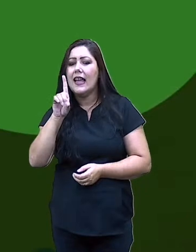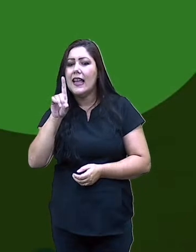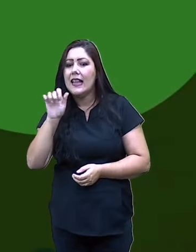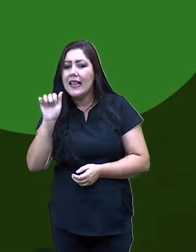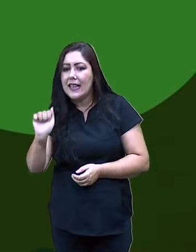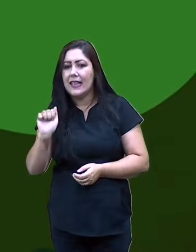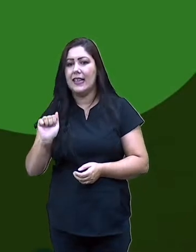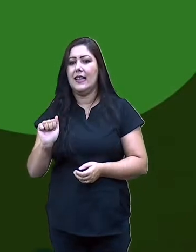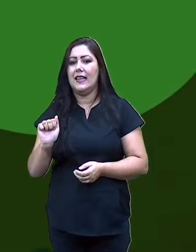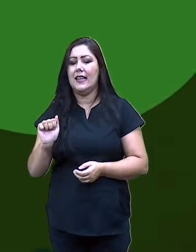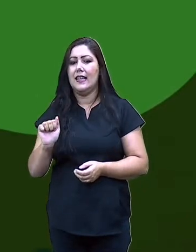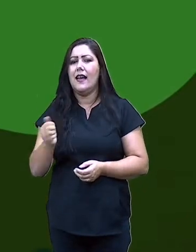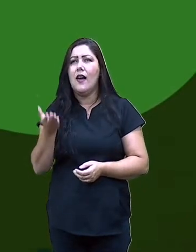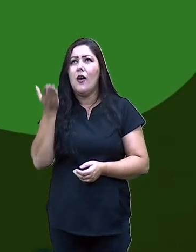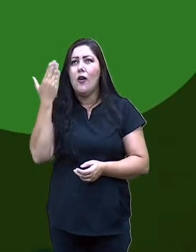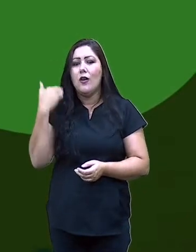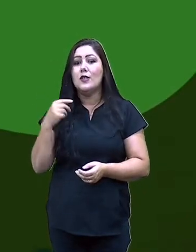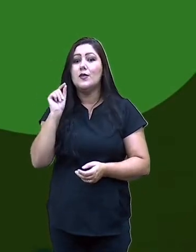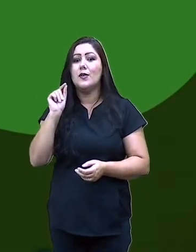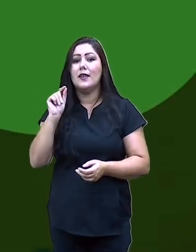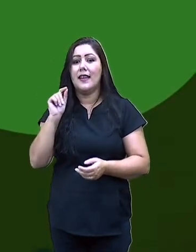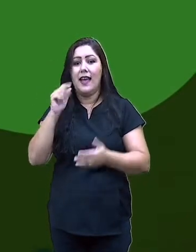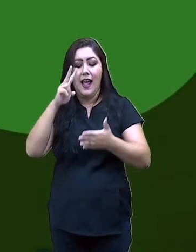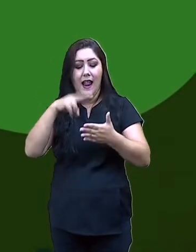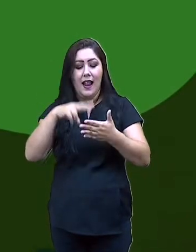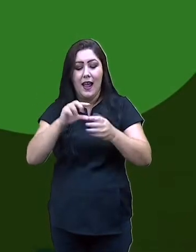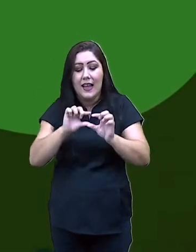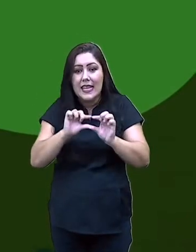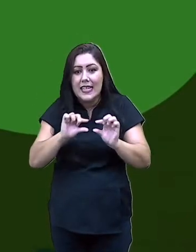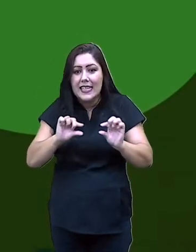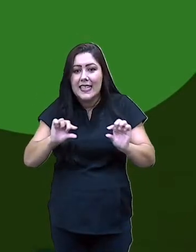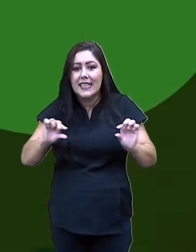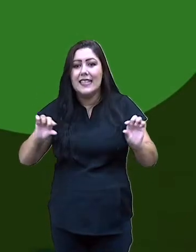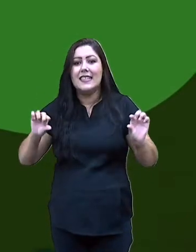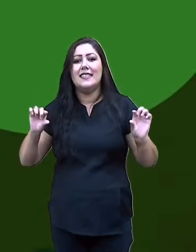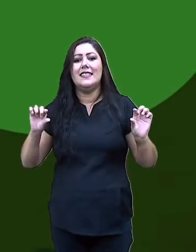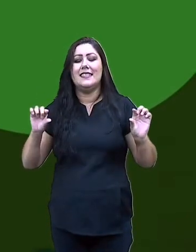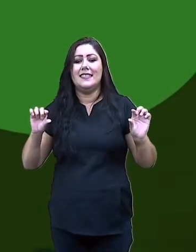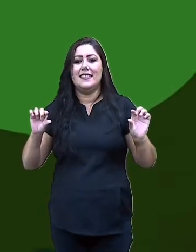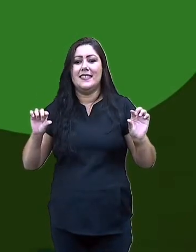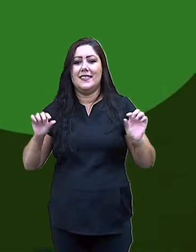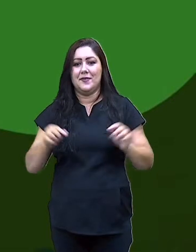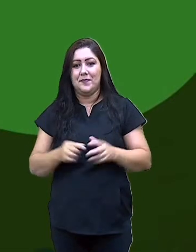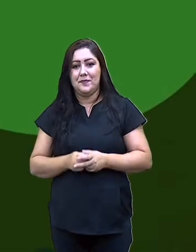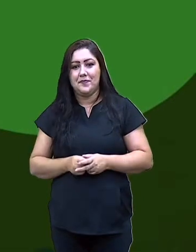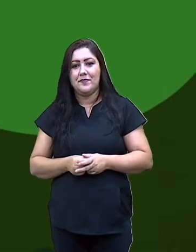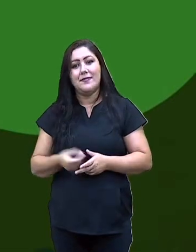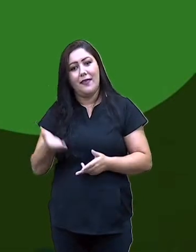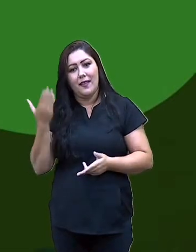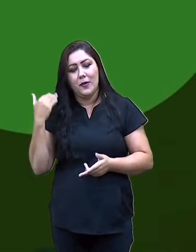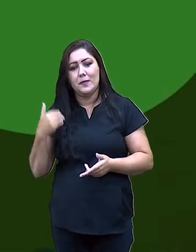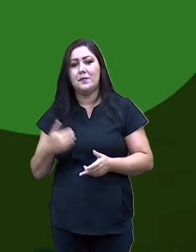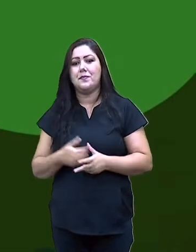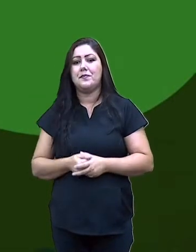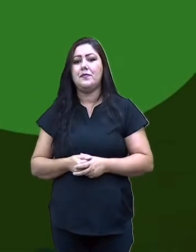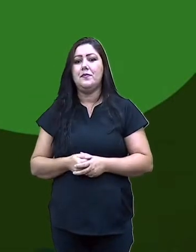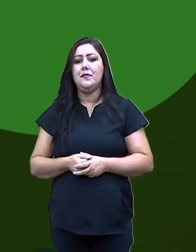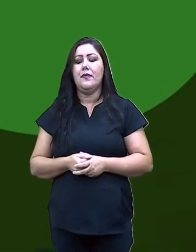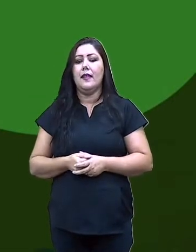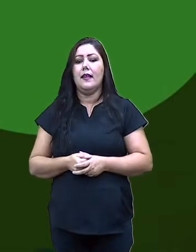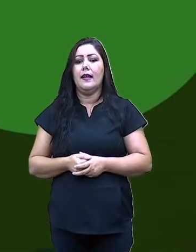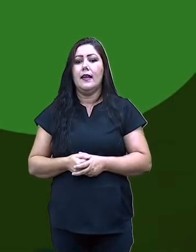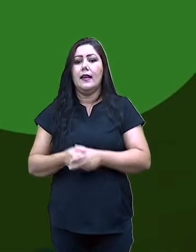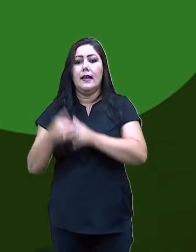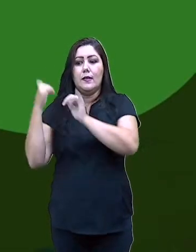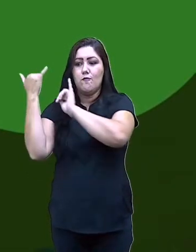é para ler, o que é para contar. Essas lendas são fictícias, imaginárias, são causos, né? Como